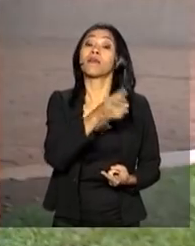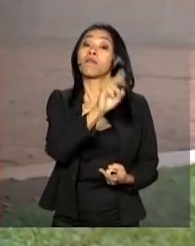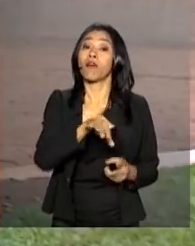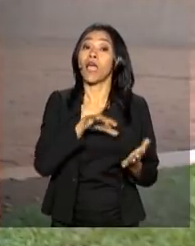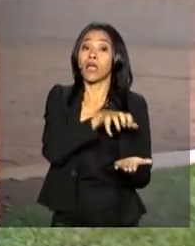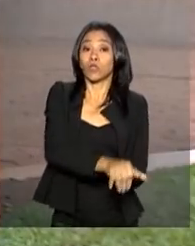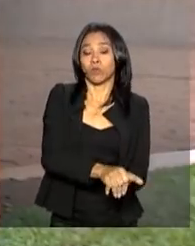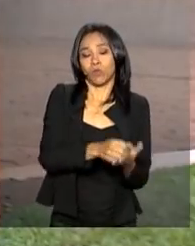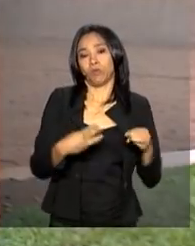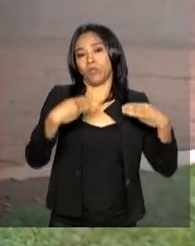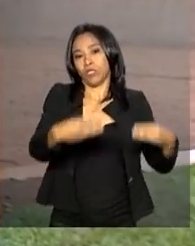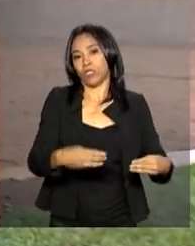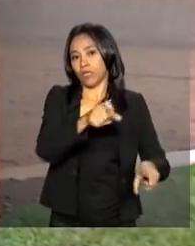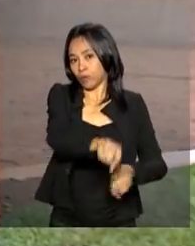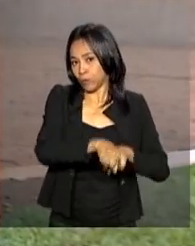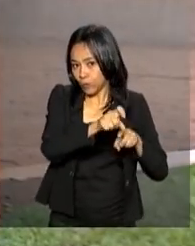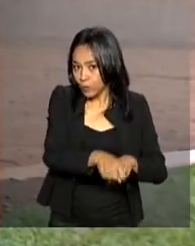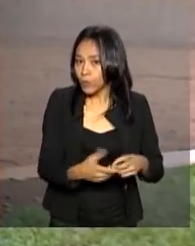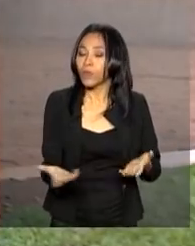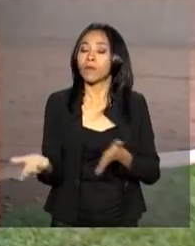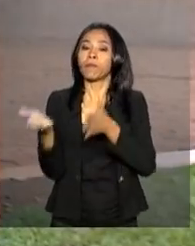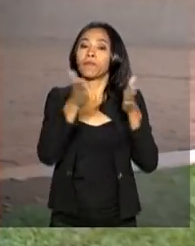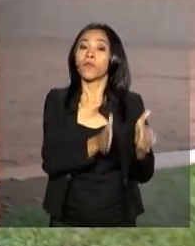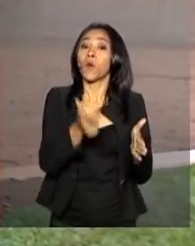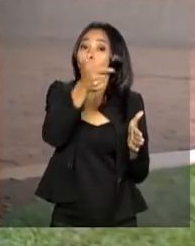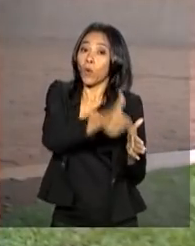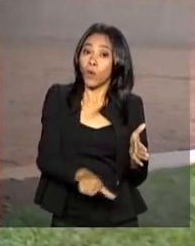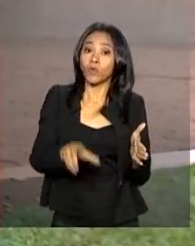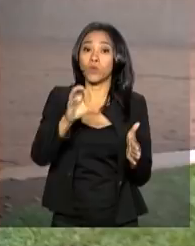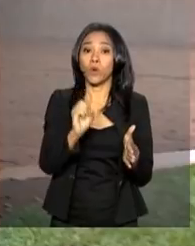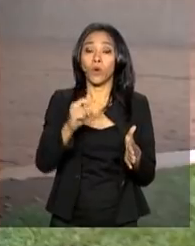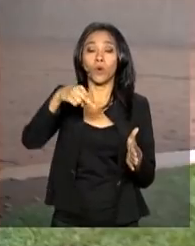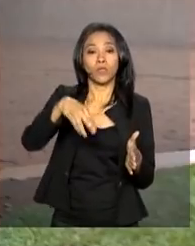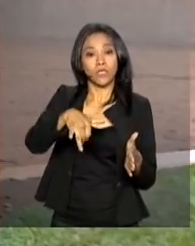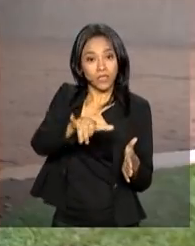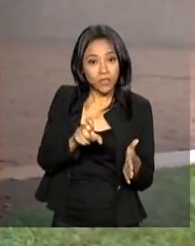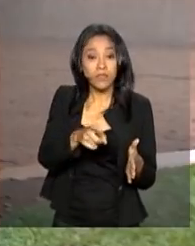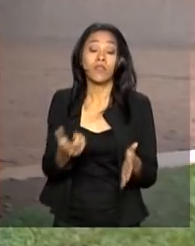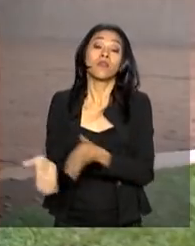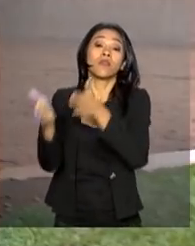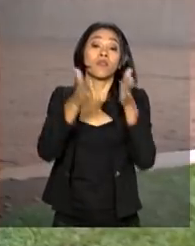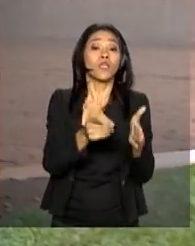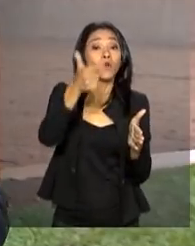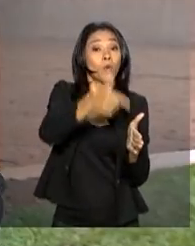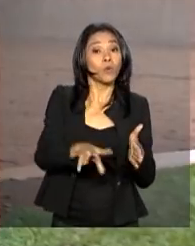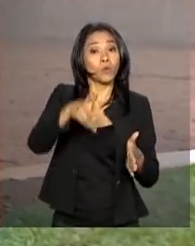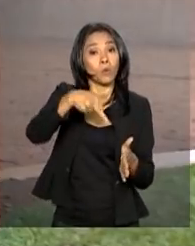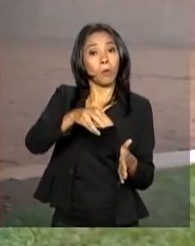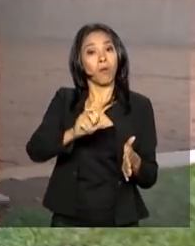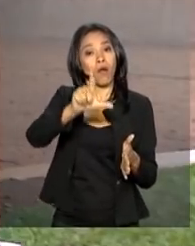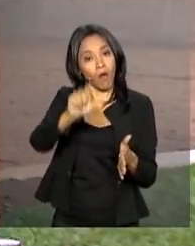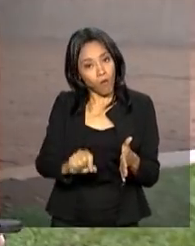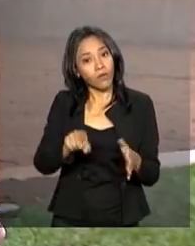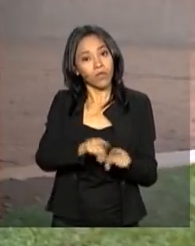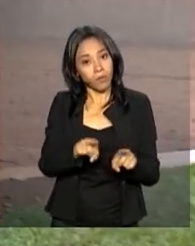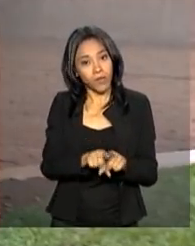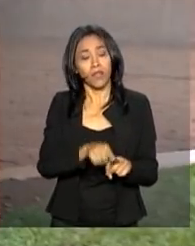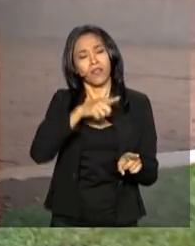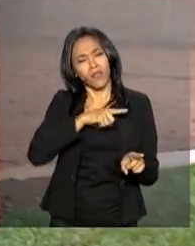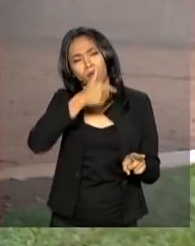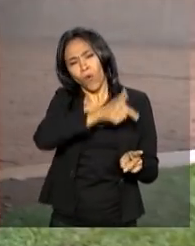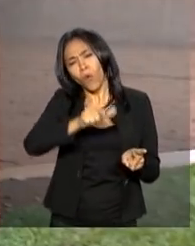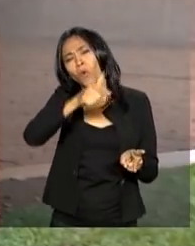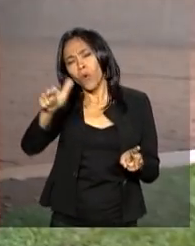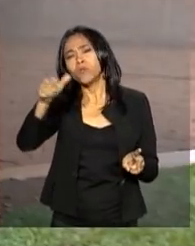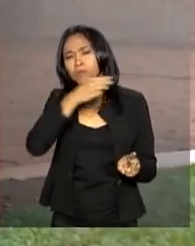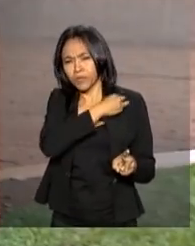reuniões com o Bolsonaro. Onyx Lorenzoni, que também está cuidando dessa transição. E Paulo Guedes, ministro da Economia, mas são outros ministros que